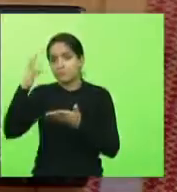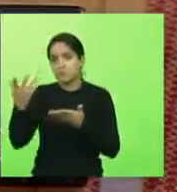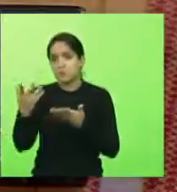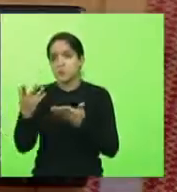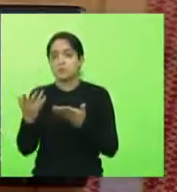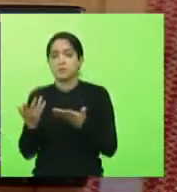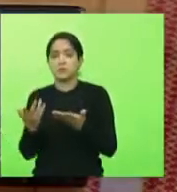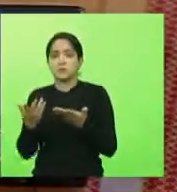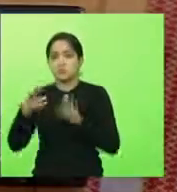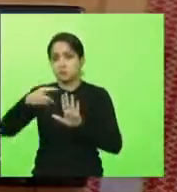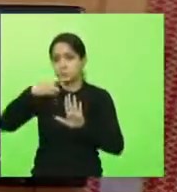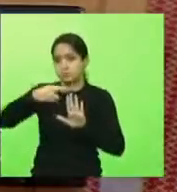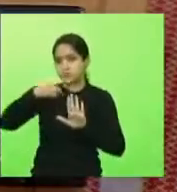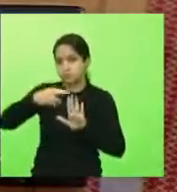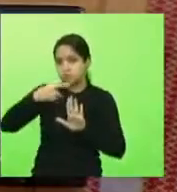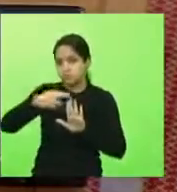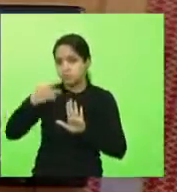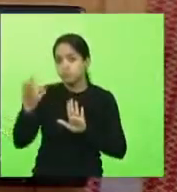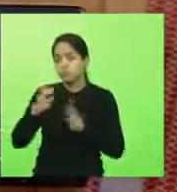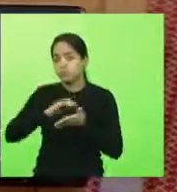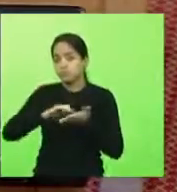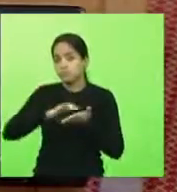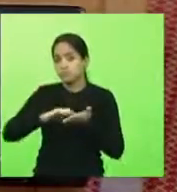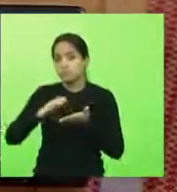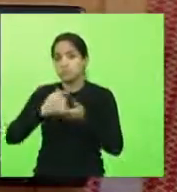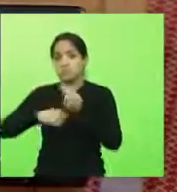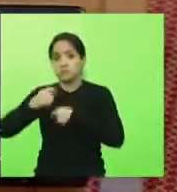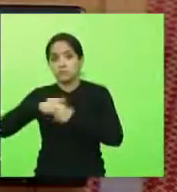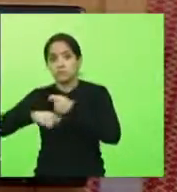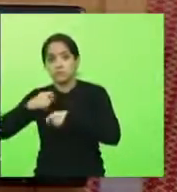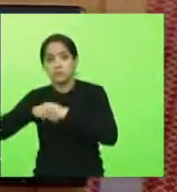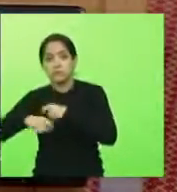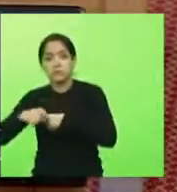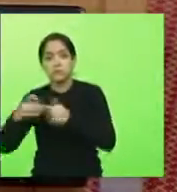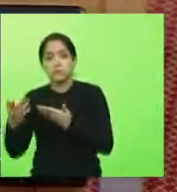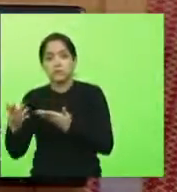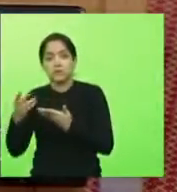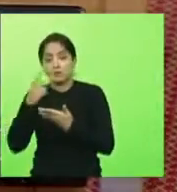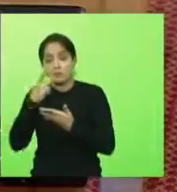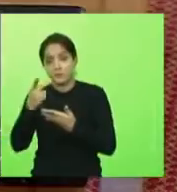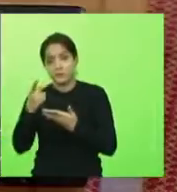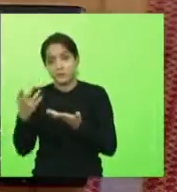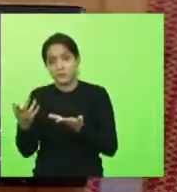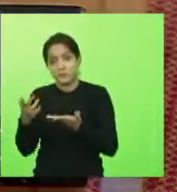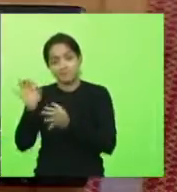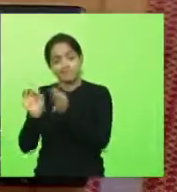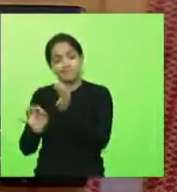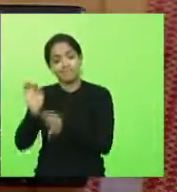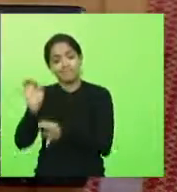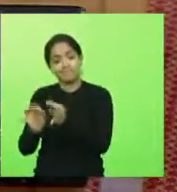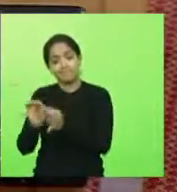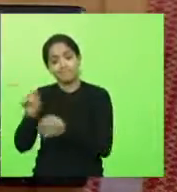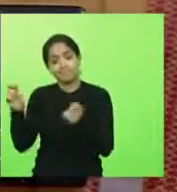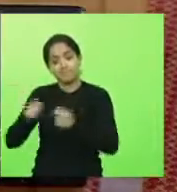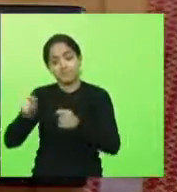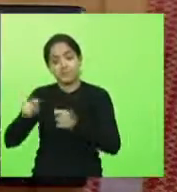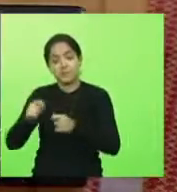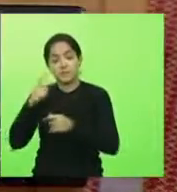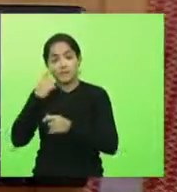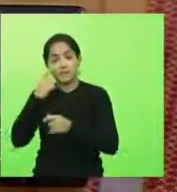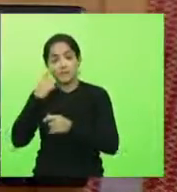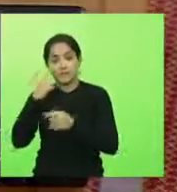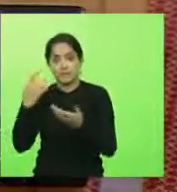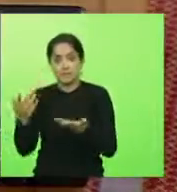Secretaria da Fazenda do governo, vamos ver, como vossa excelência diz, judicialmente o que é possível fazer. Estamos